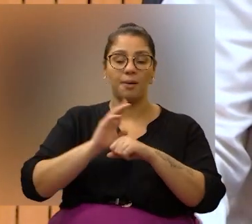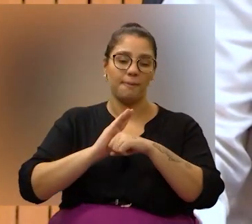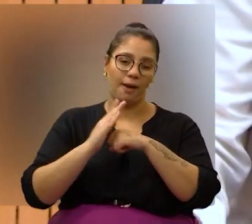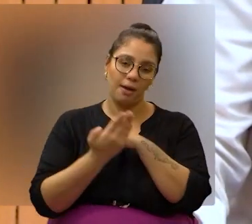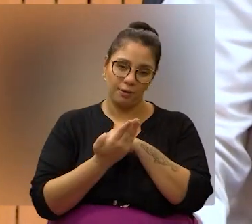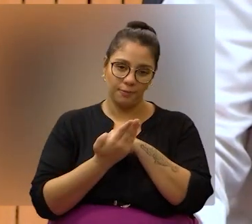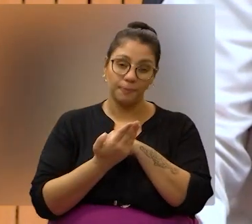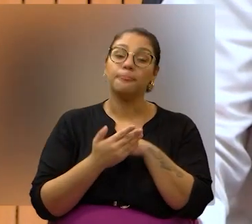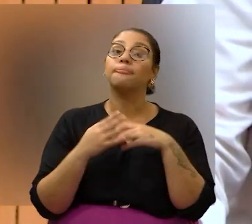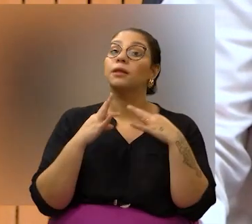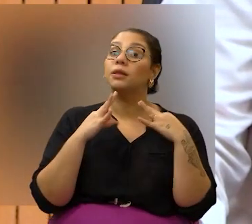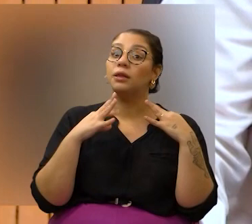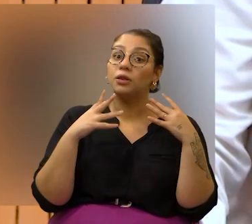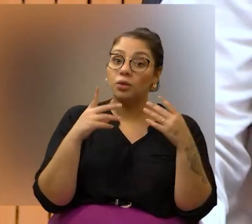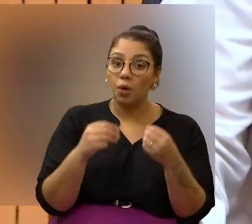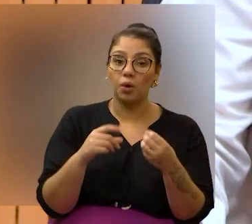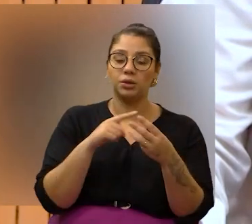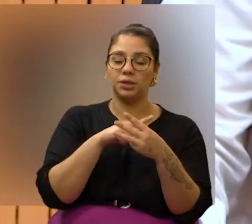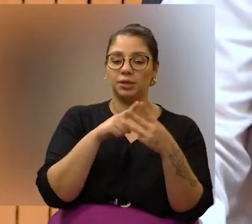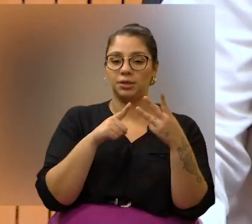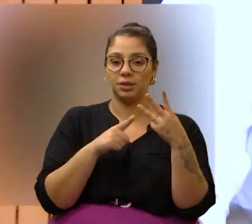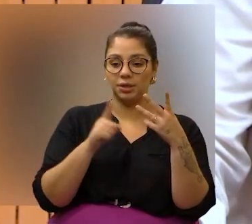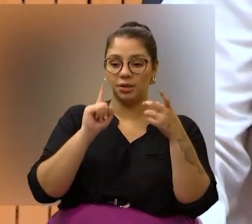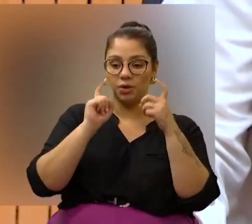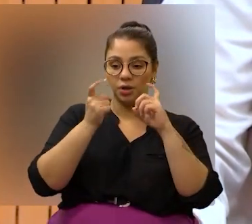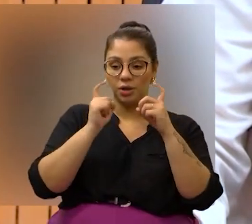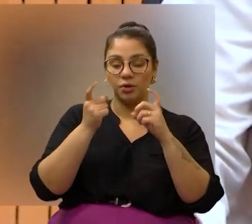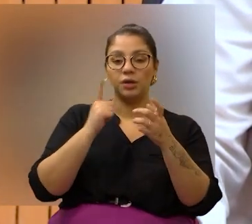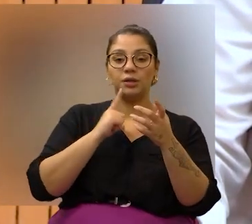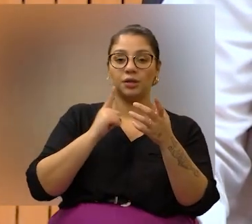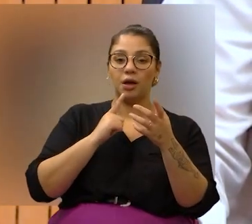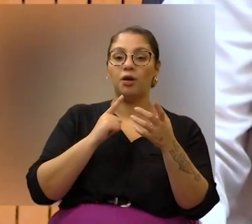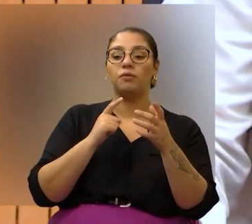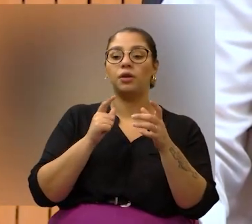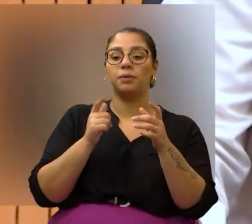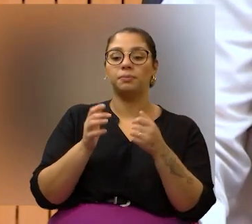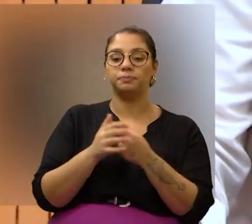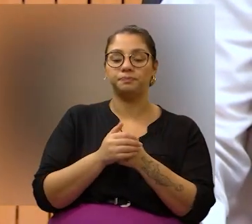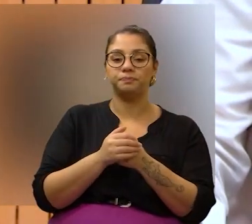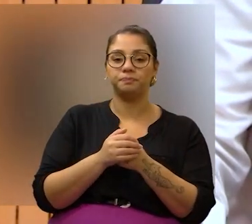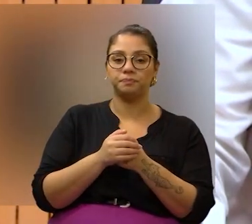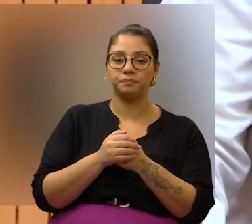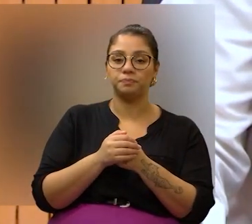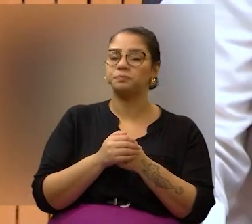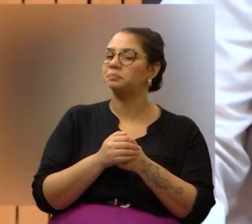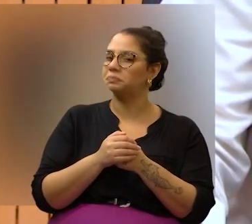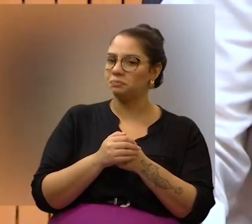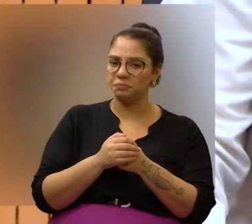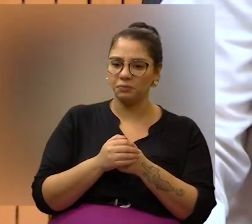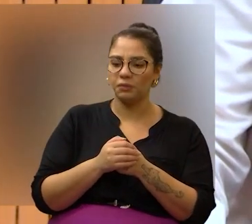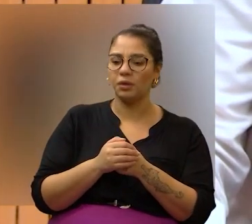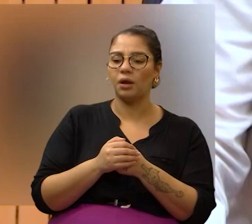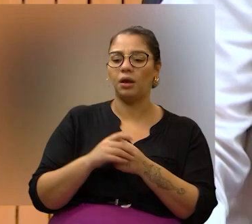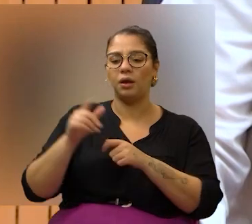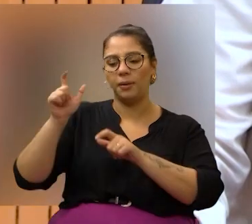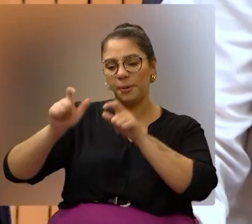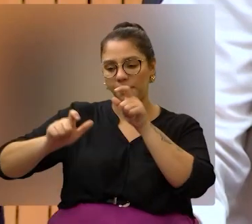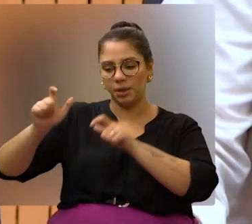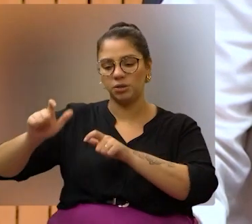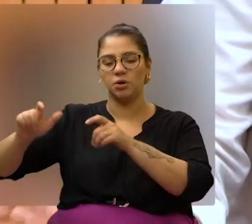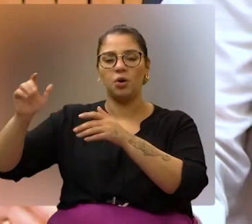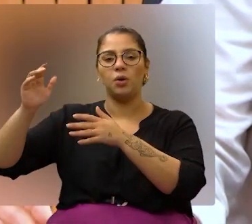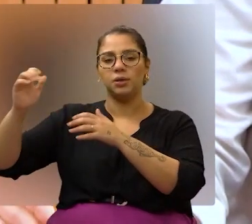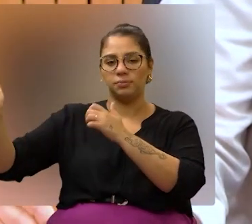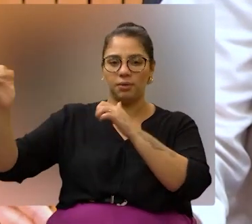Santo Antônio, e todas as três tivemos aí o comparecimento, tanto do Domênico